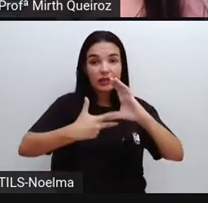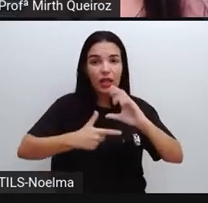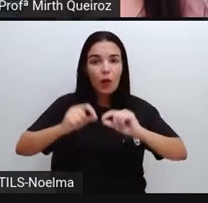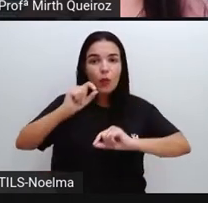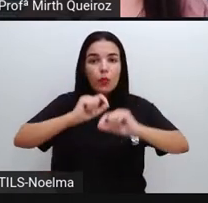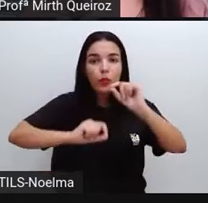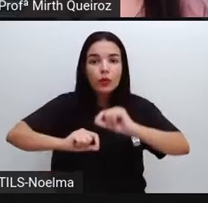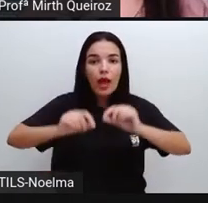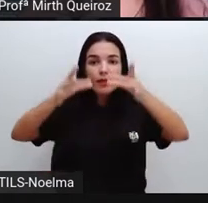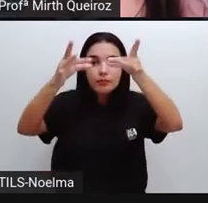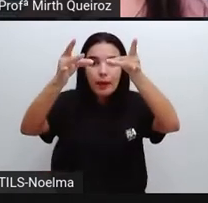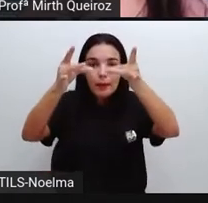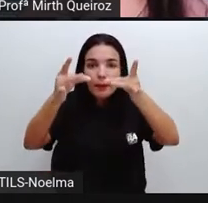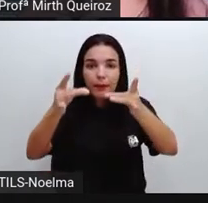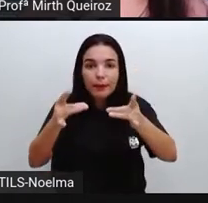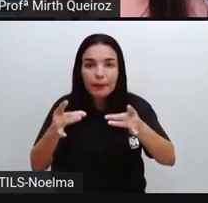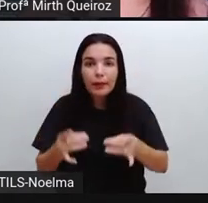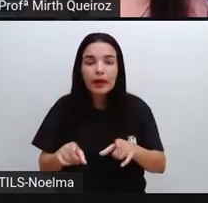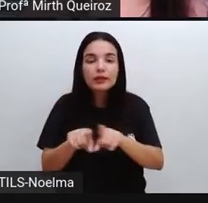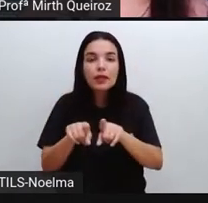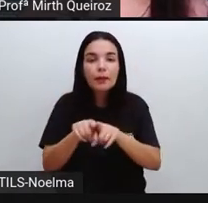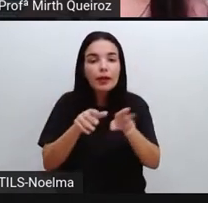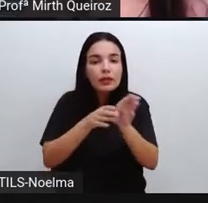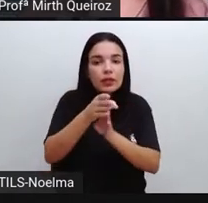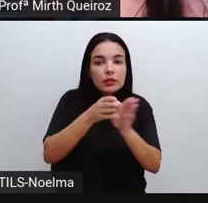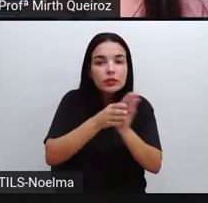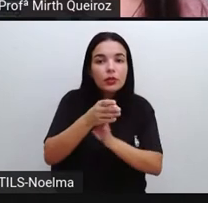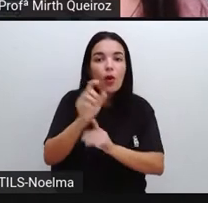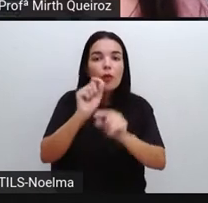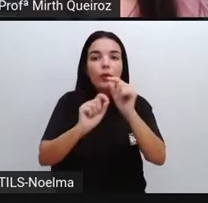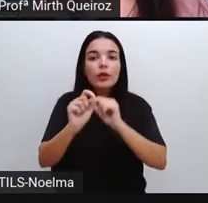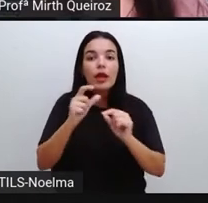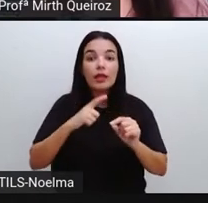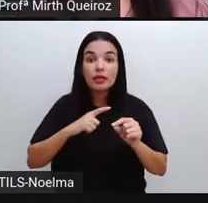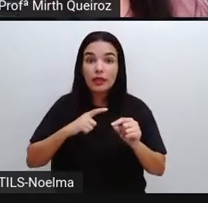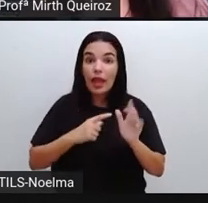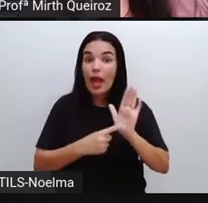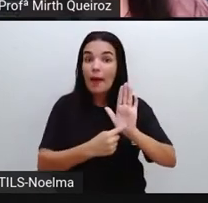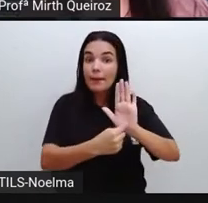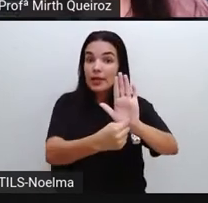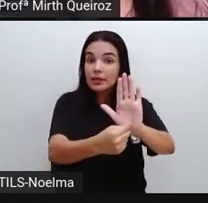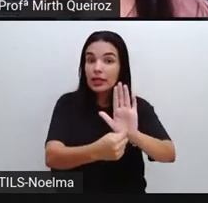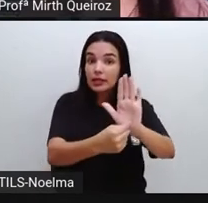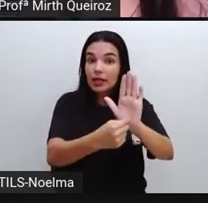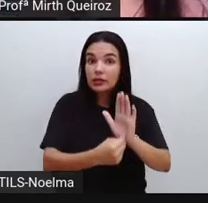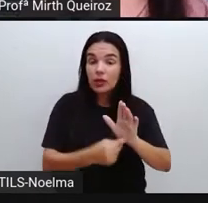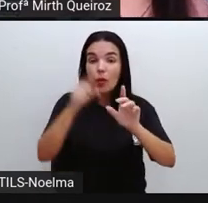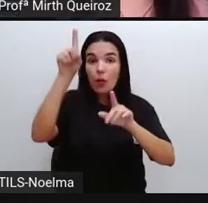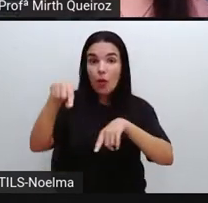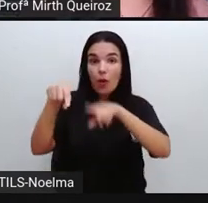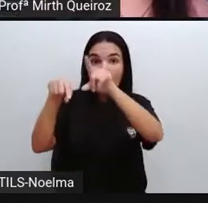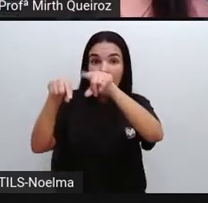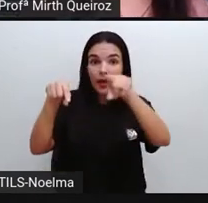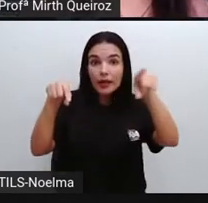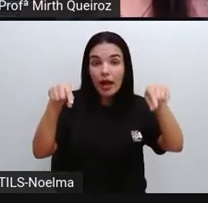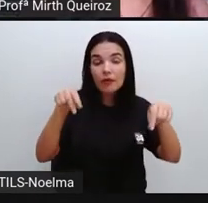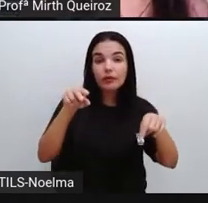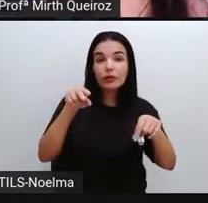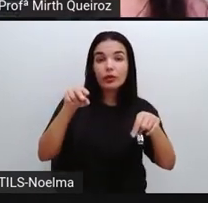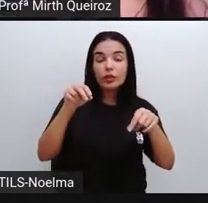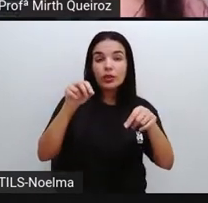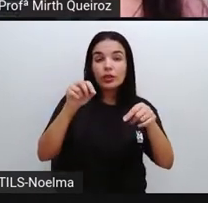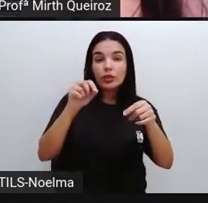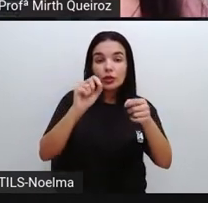descrição e pela instrução. Uma vez que, além de apresentar os gráficos de consumo,